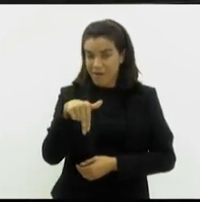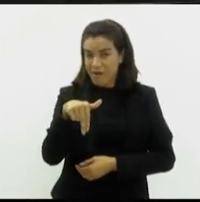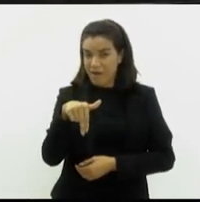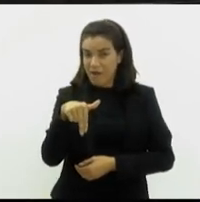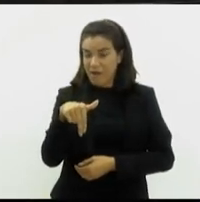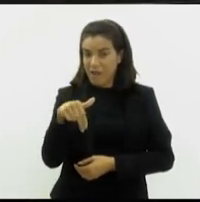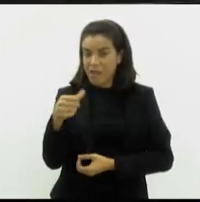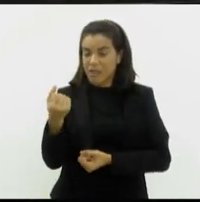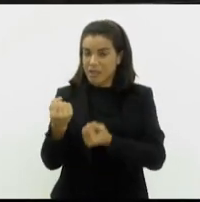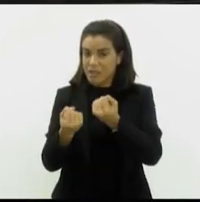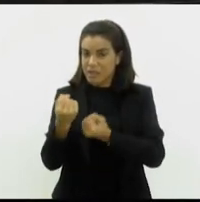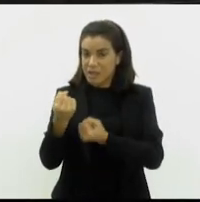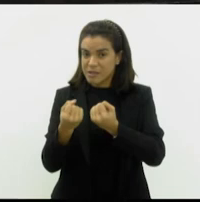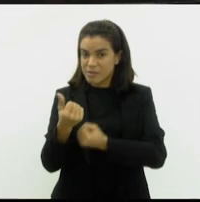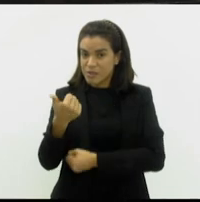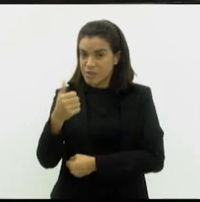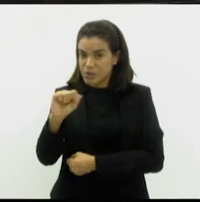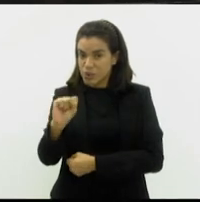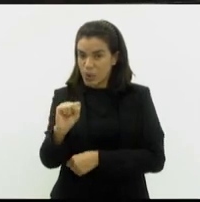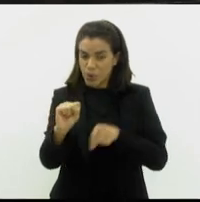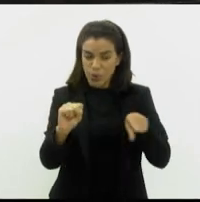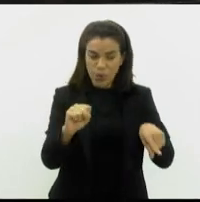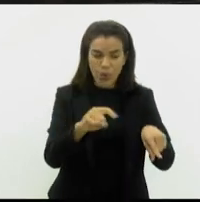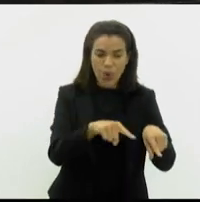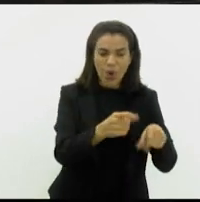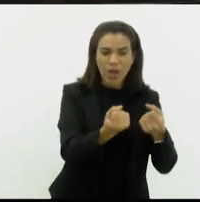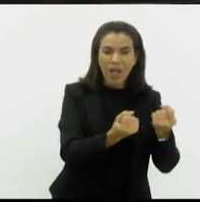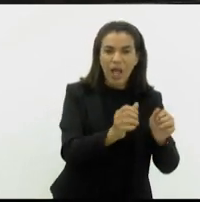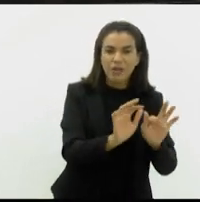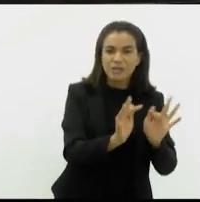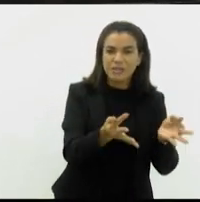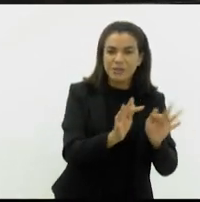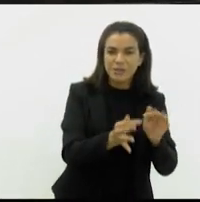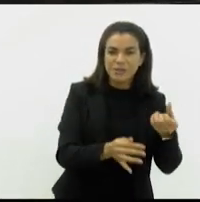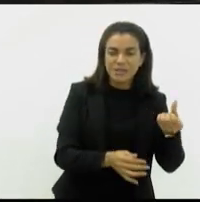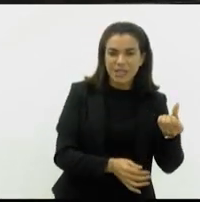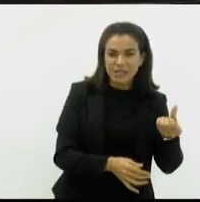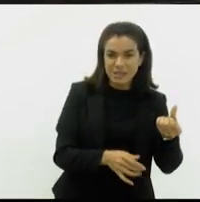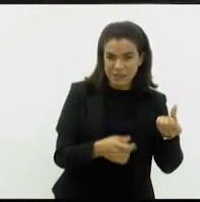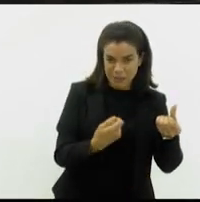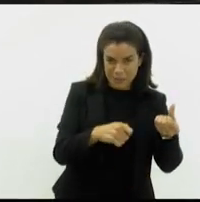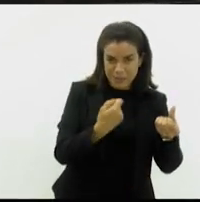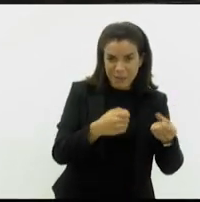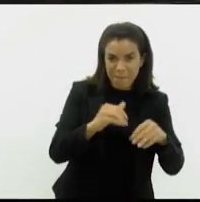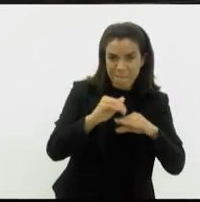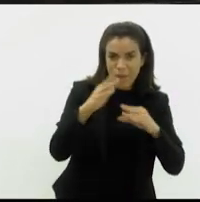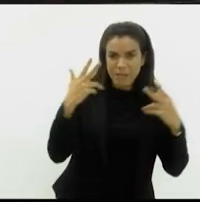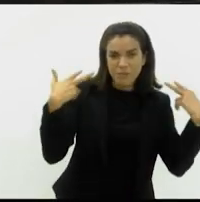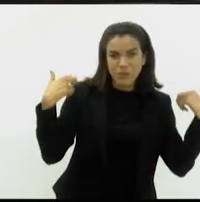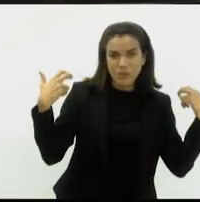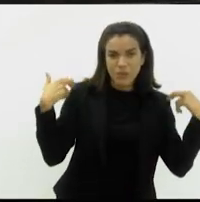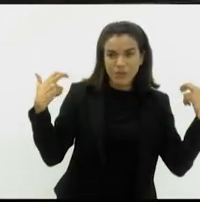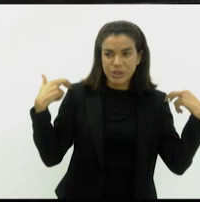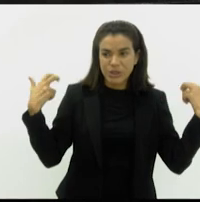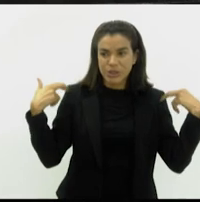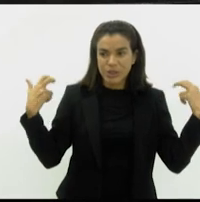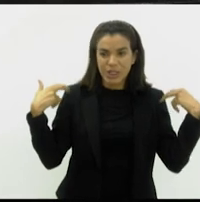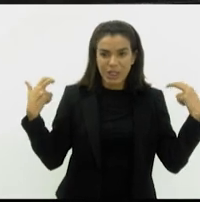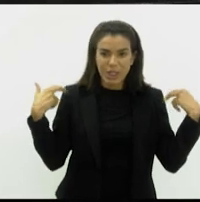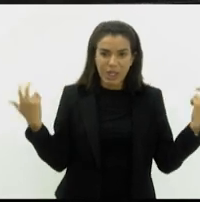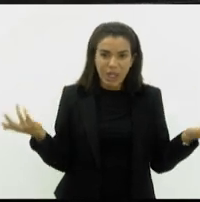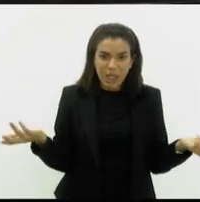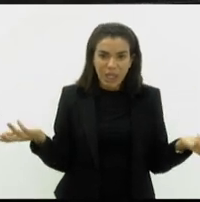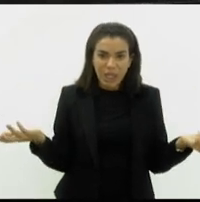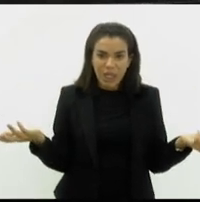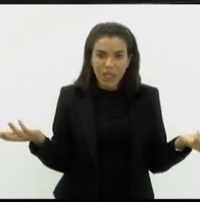Ford carrega 6. Eu vou precisar de muito mais Ford e muito mais equipe, porque para cada van dessa eu preciso de uma